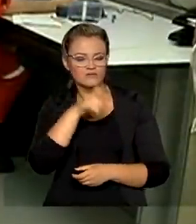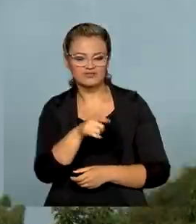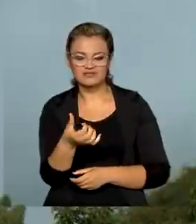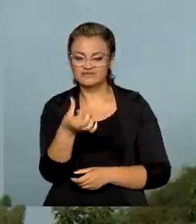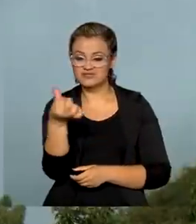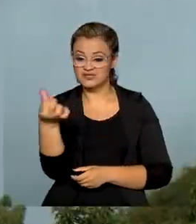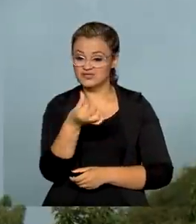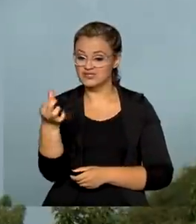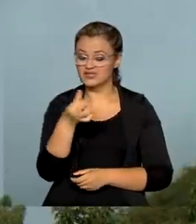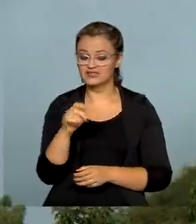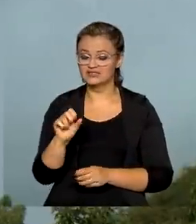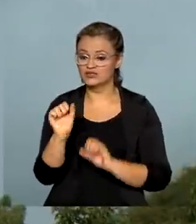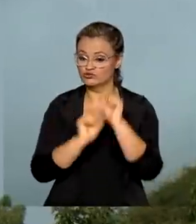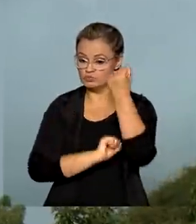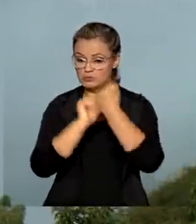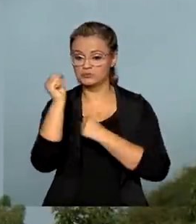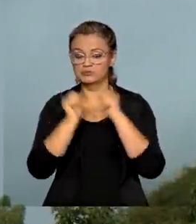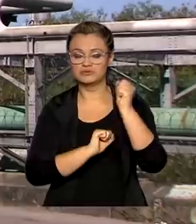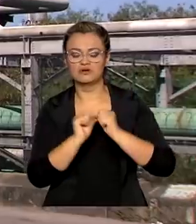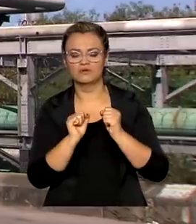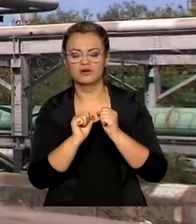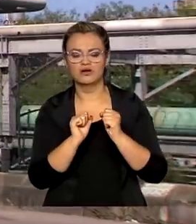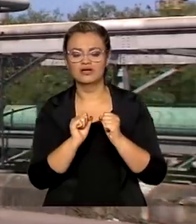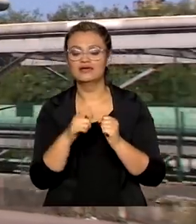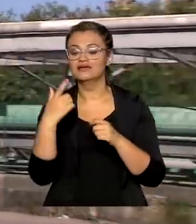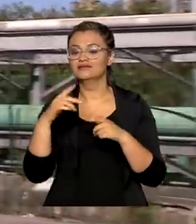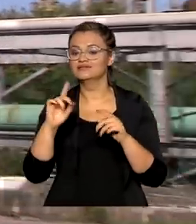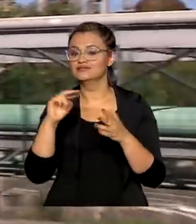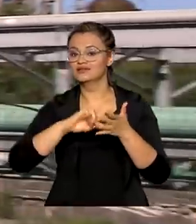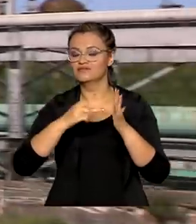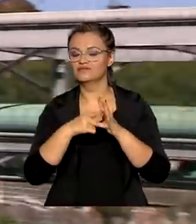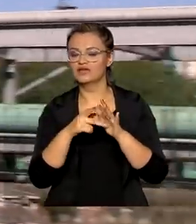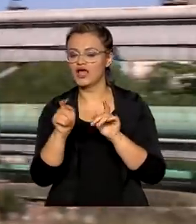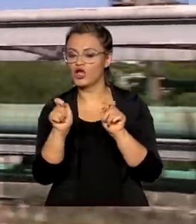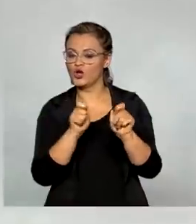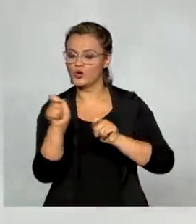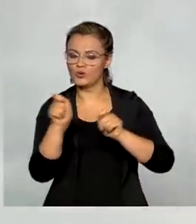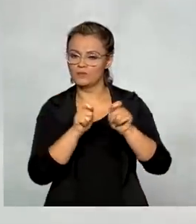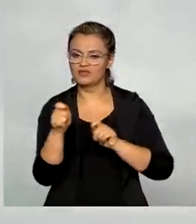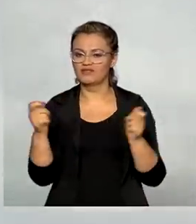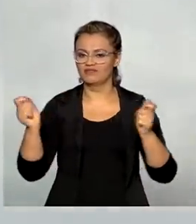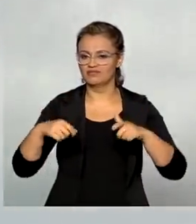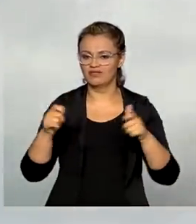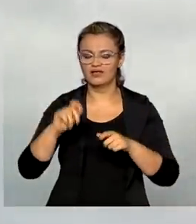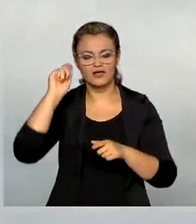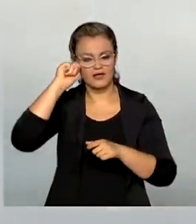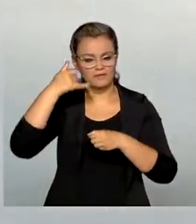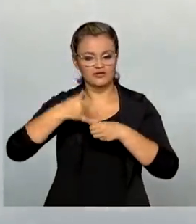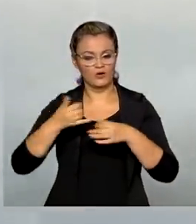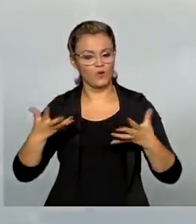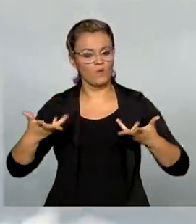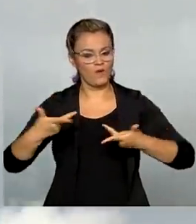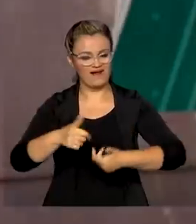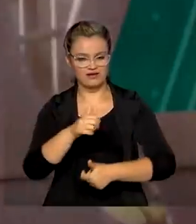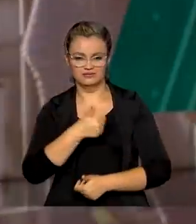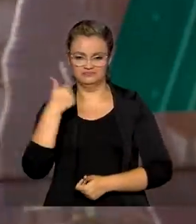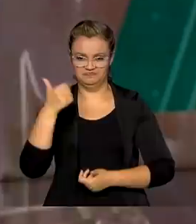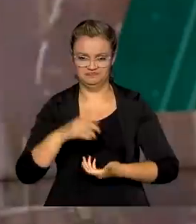% do total, o que significou menores custos operacionais e petróleo de melhor qualidade.